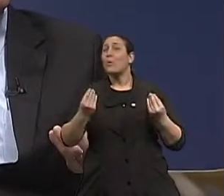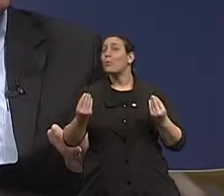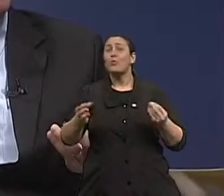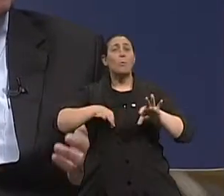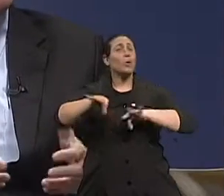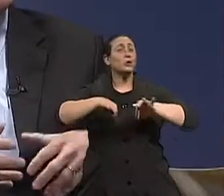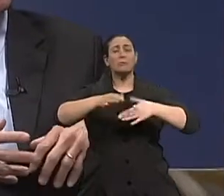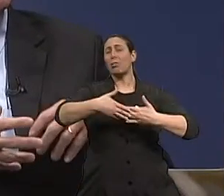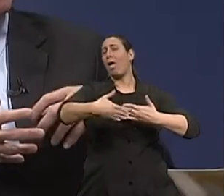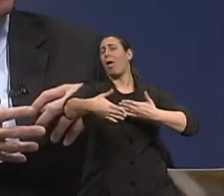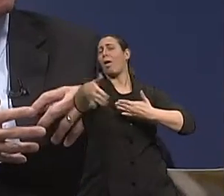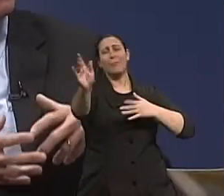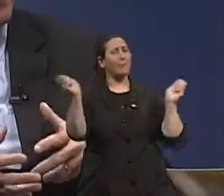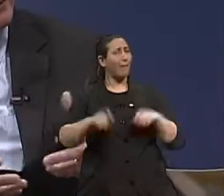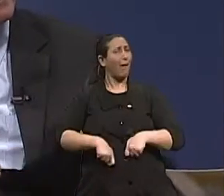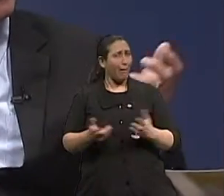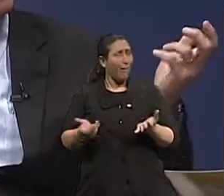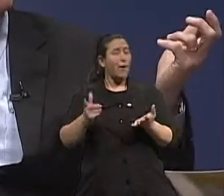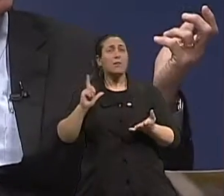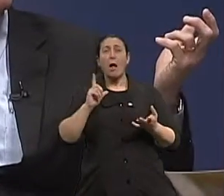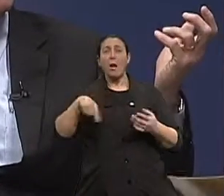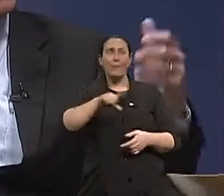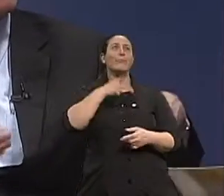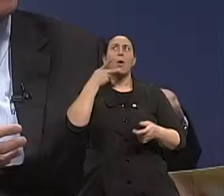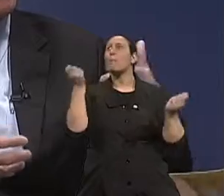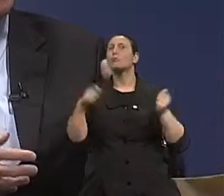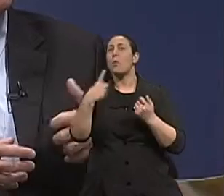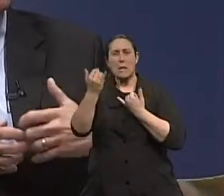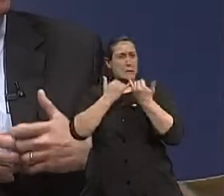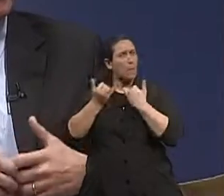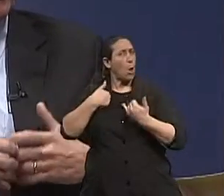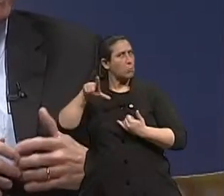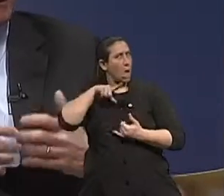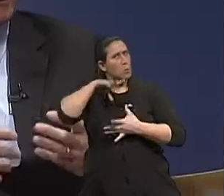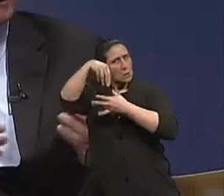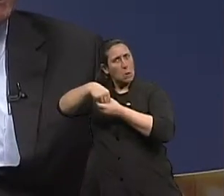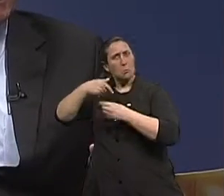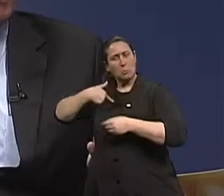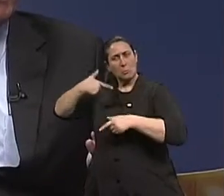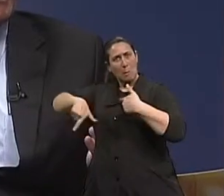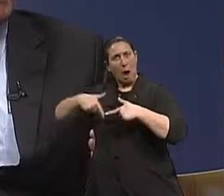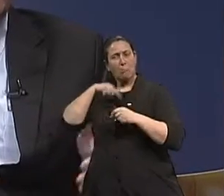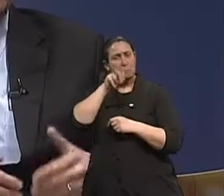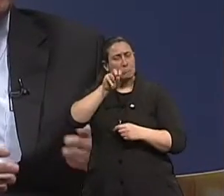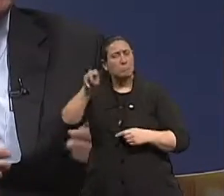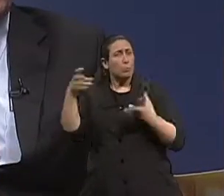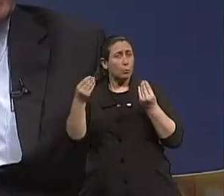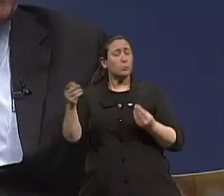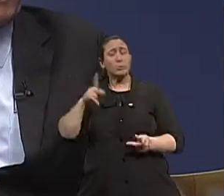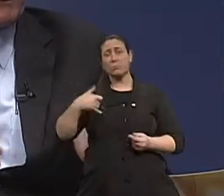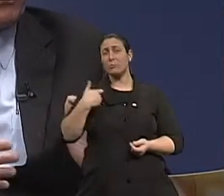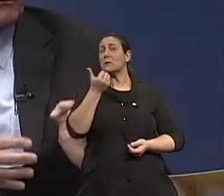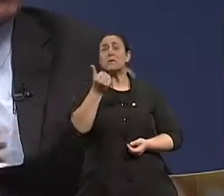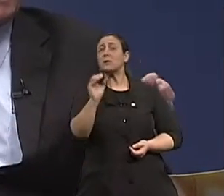projetos. Nós passaríamos um programa inteiro falando de exemplos que eu tenho de pessoas que já passaram de 60 anos e que hoje